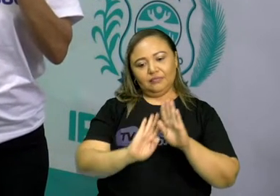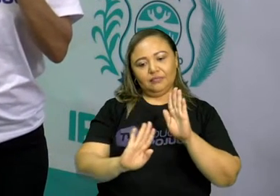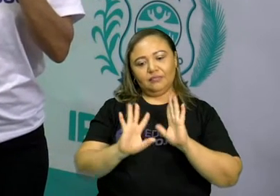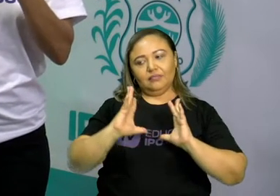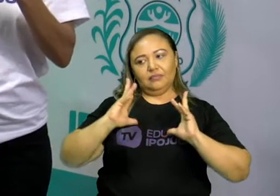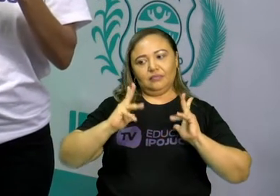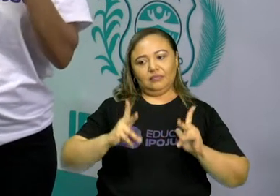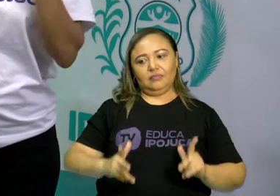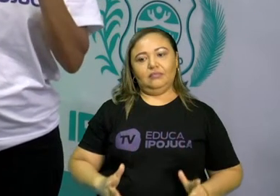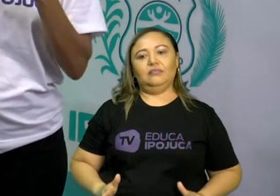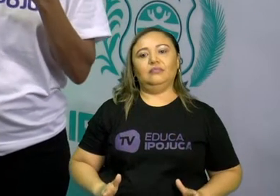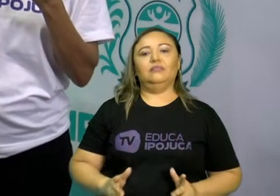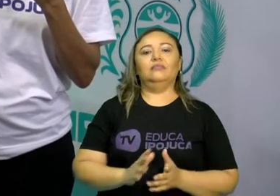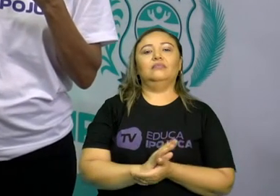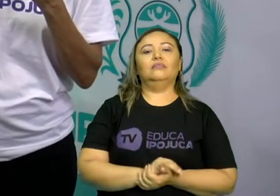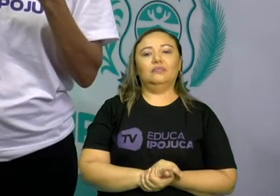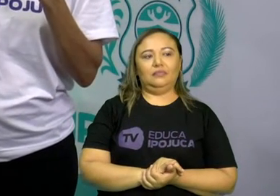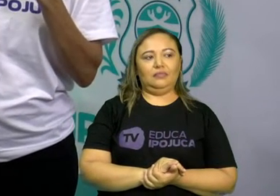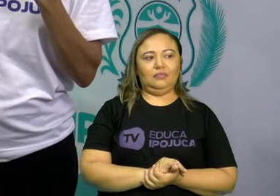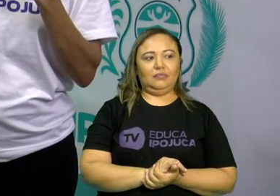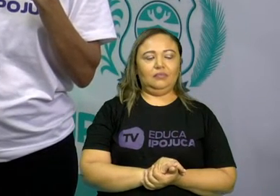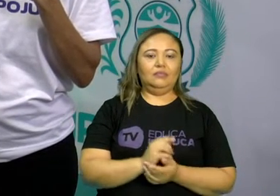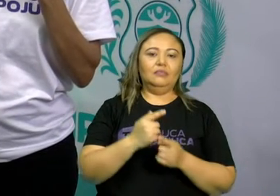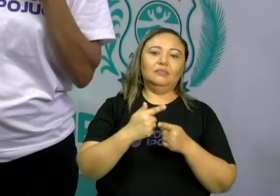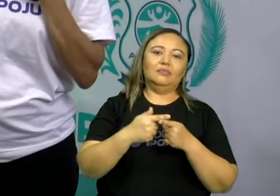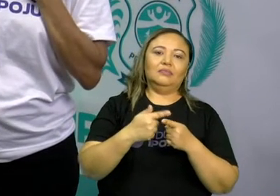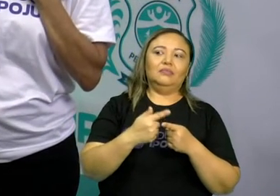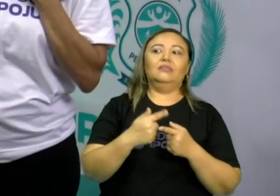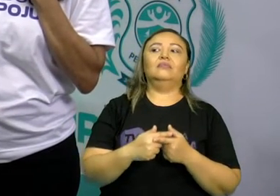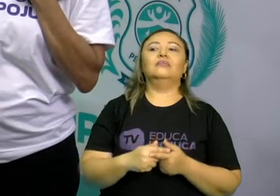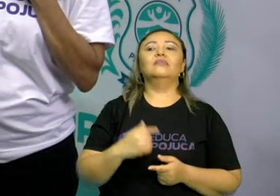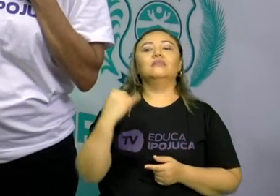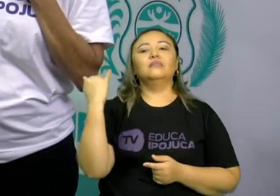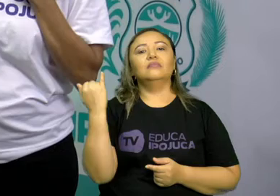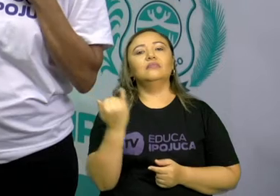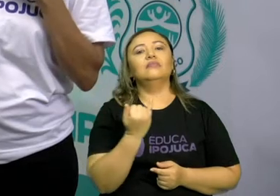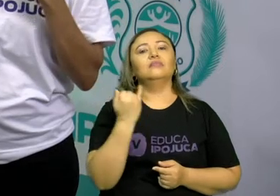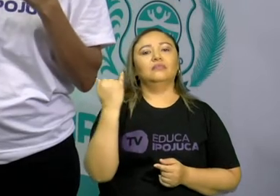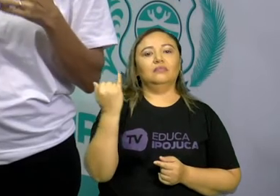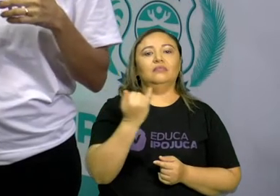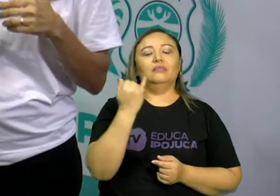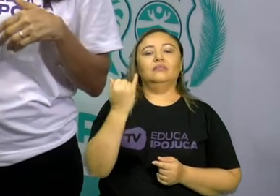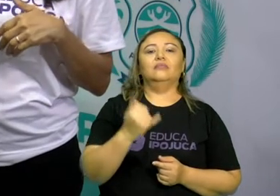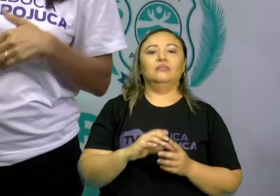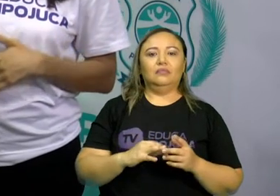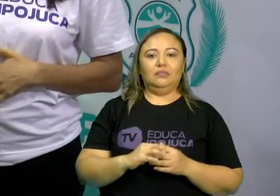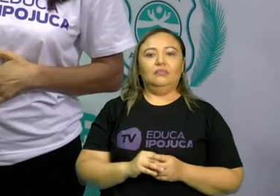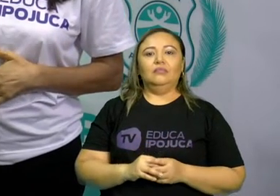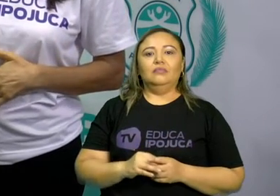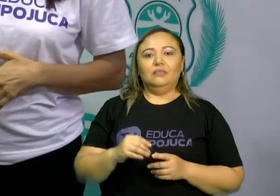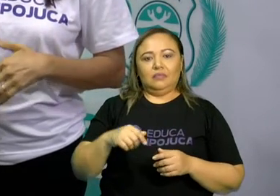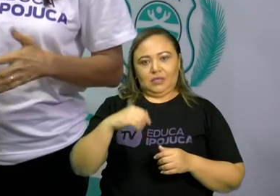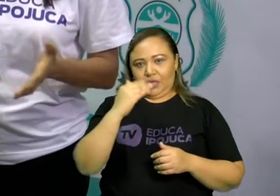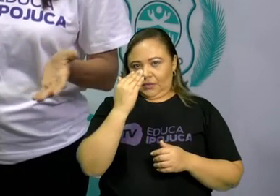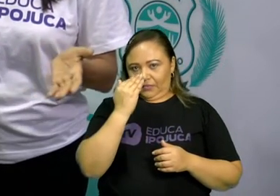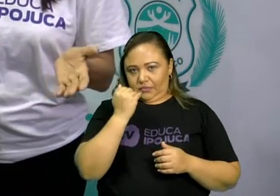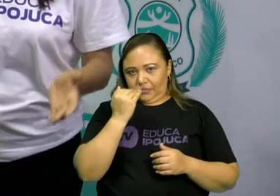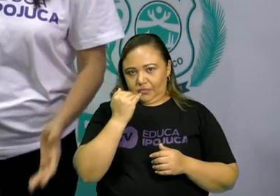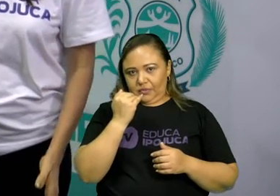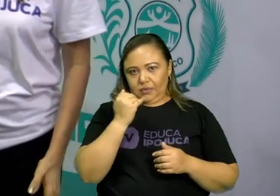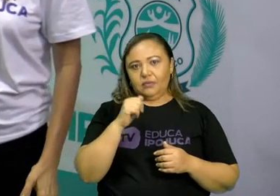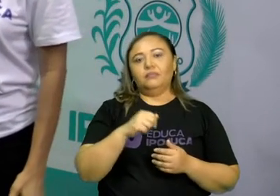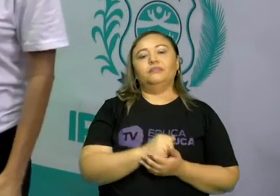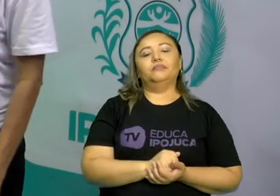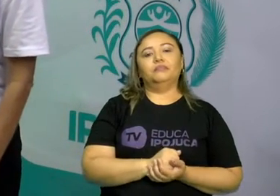limpar, higienizar. Por quê? Porque nós precisamos estar sempre nos alimentando. Então é